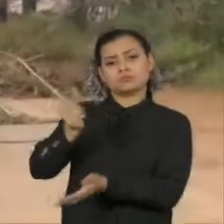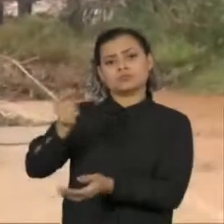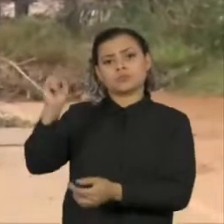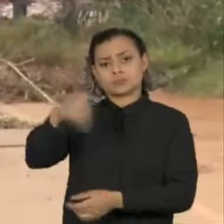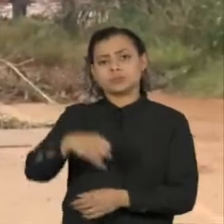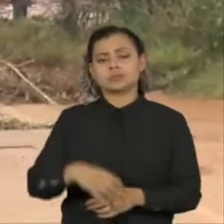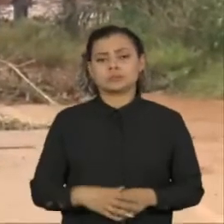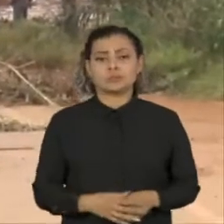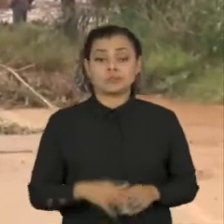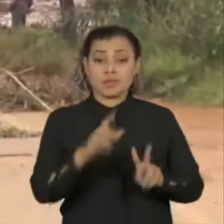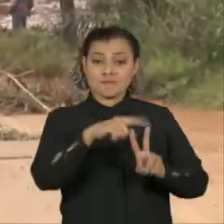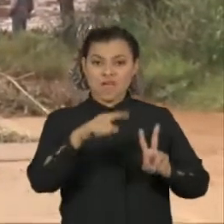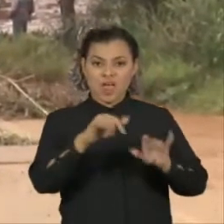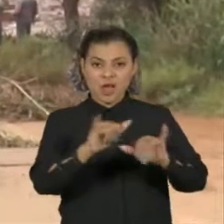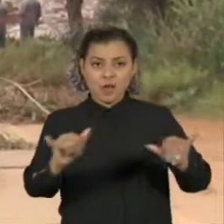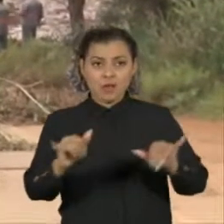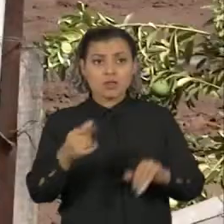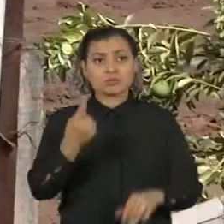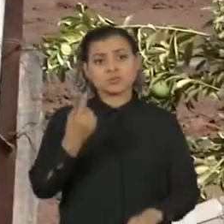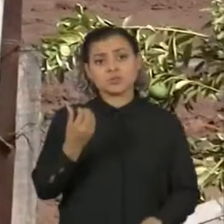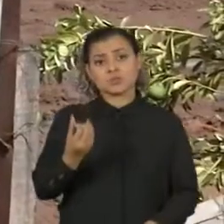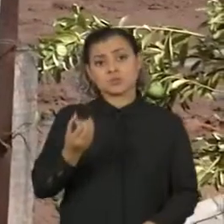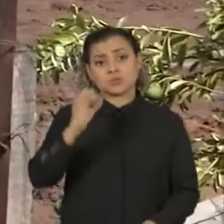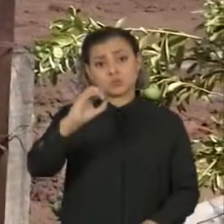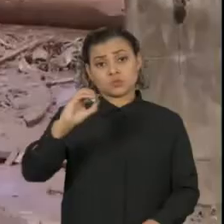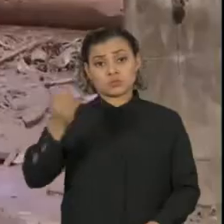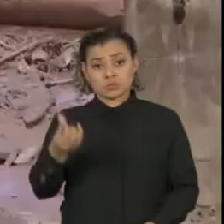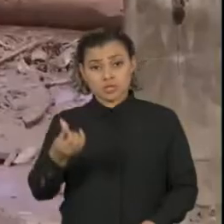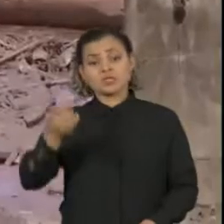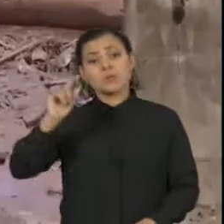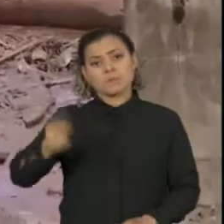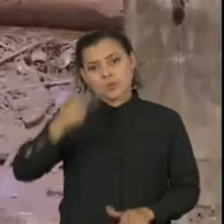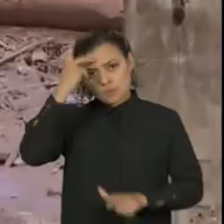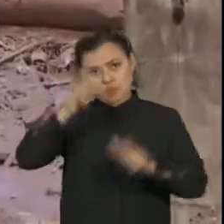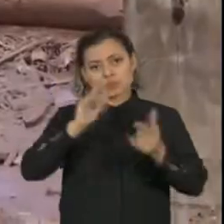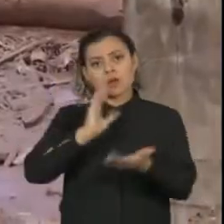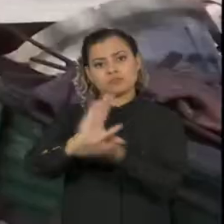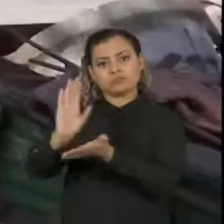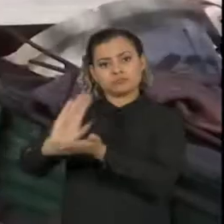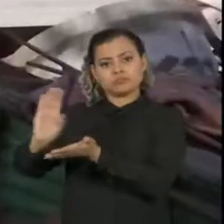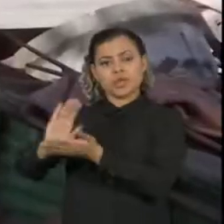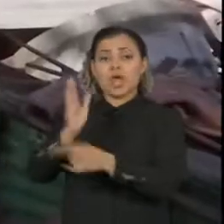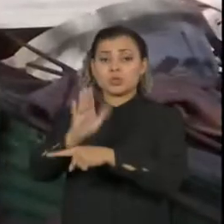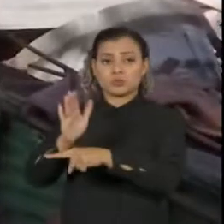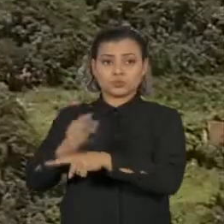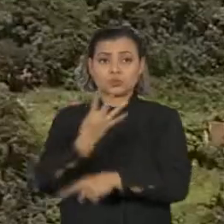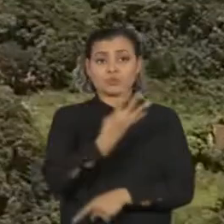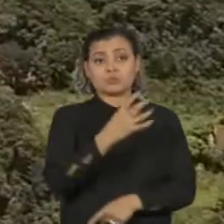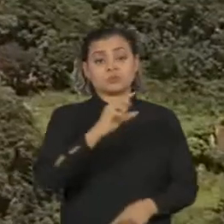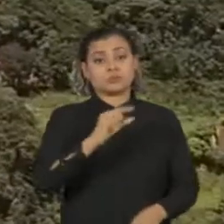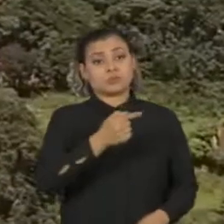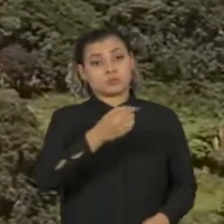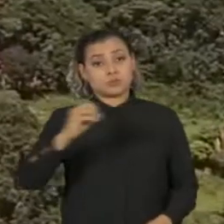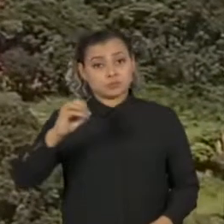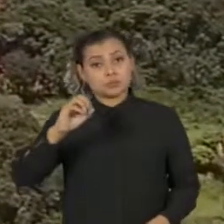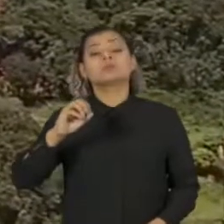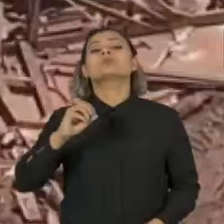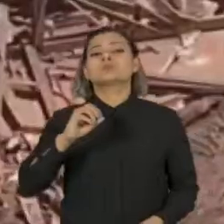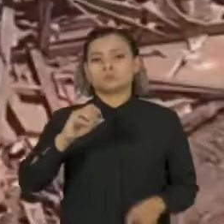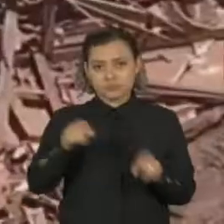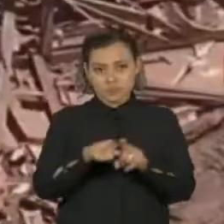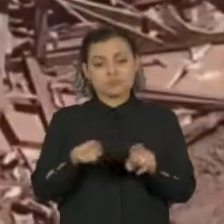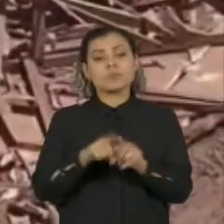Segundo a Vale, até agora, 106 mil pessoas receberam ajuda emergencial e 4.700 indenizações foram pagas,